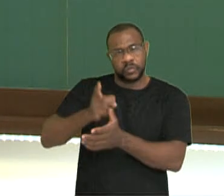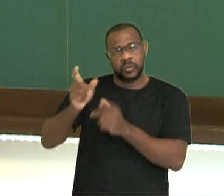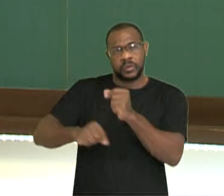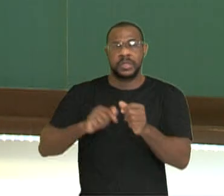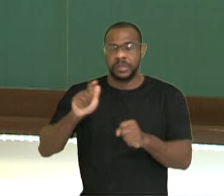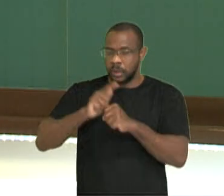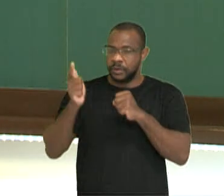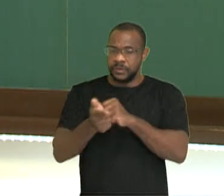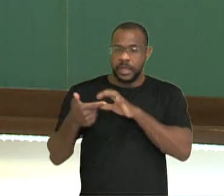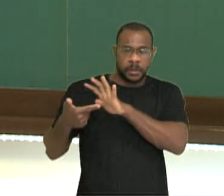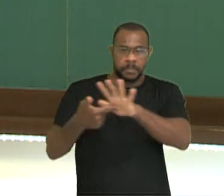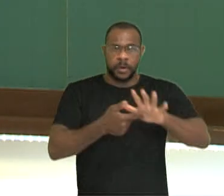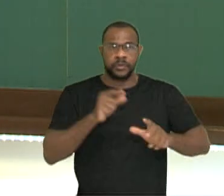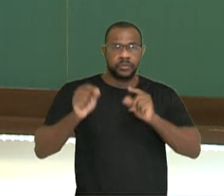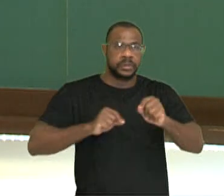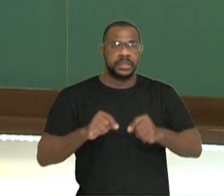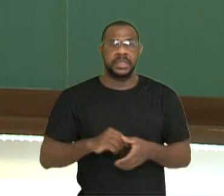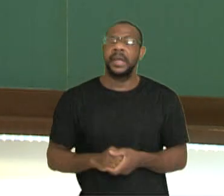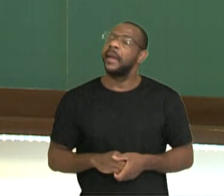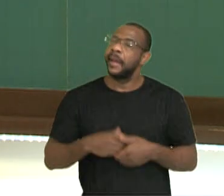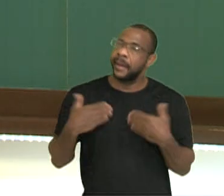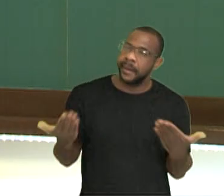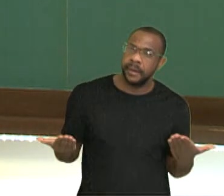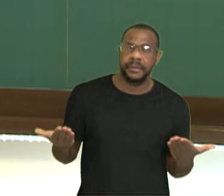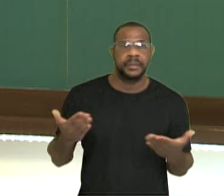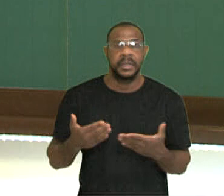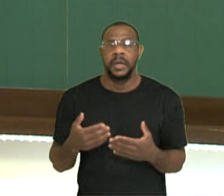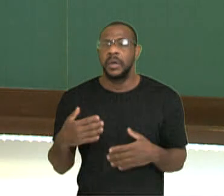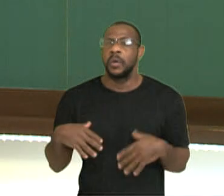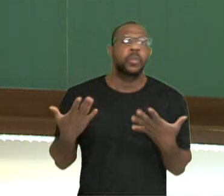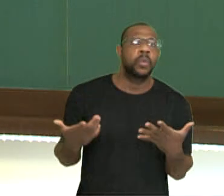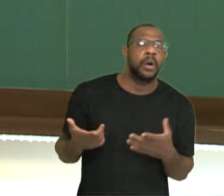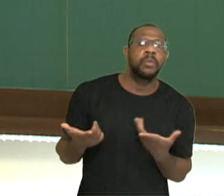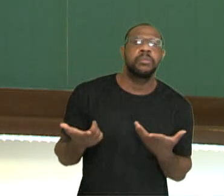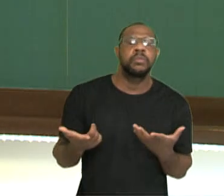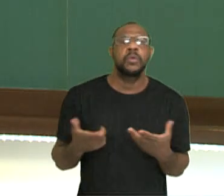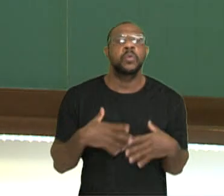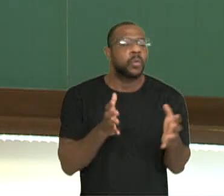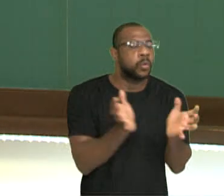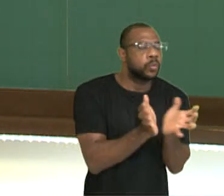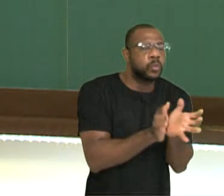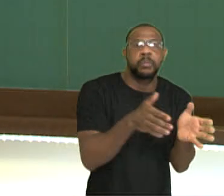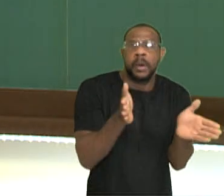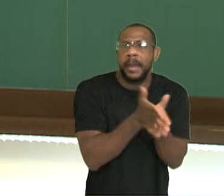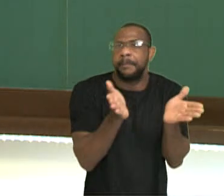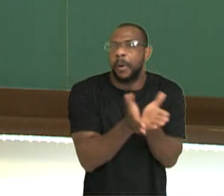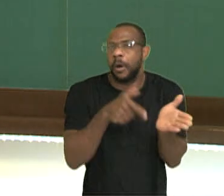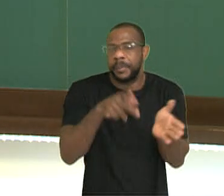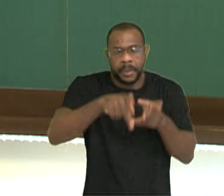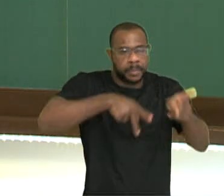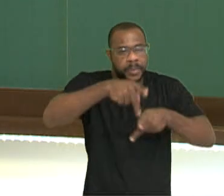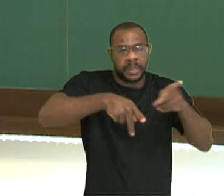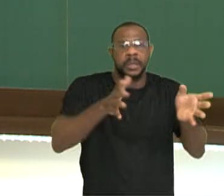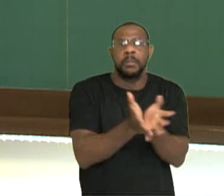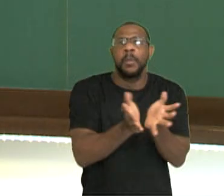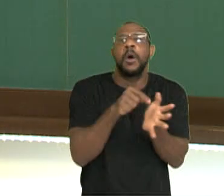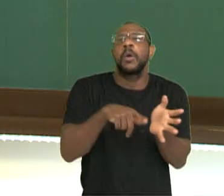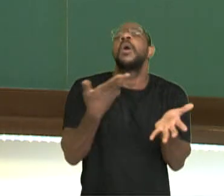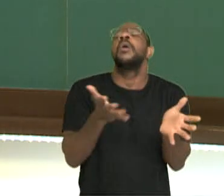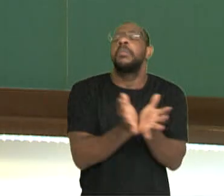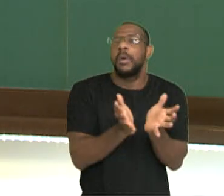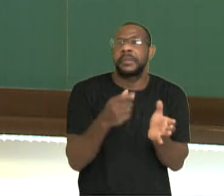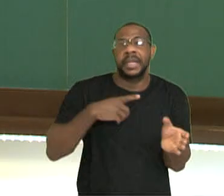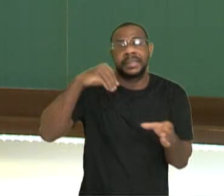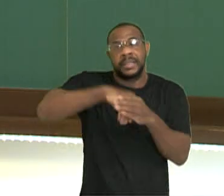geografia traz de estabelecer qual parte da população é pobre, está dentro desse conceito